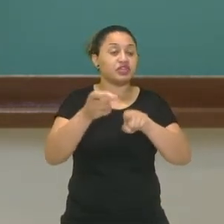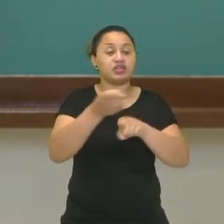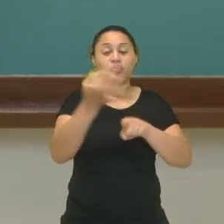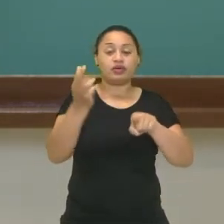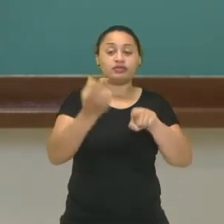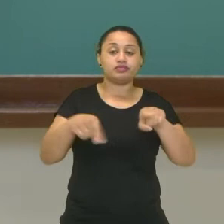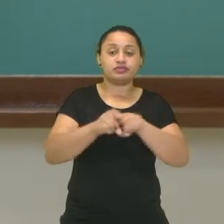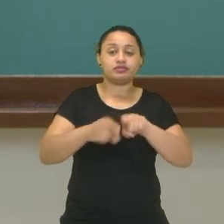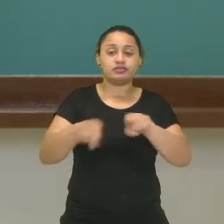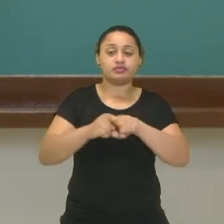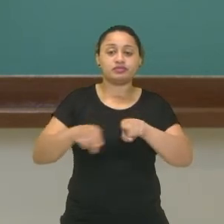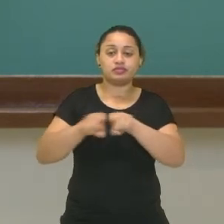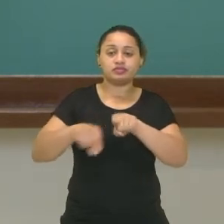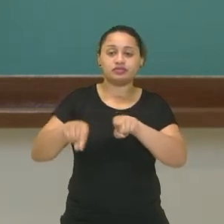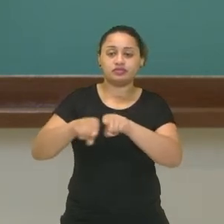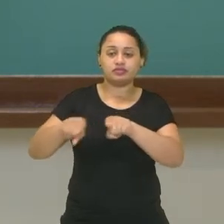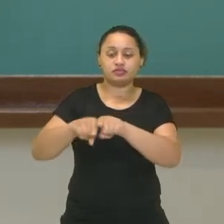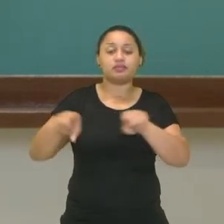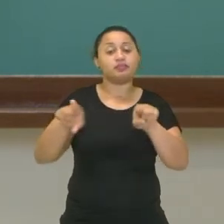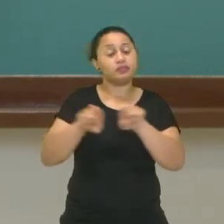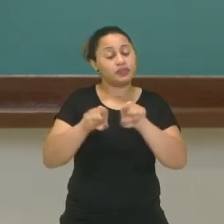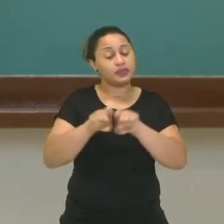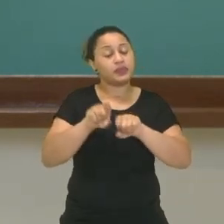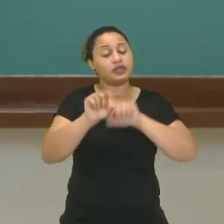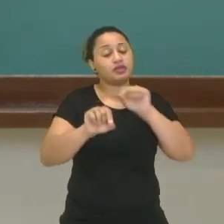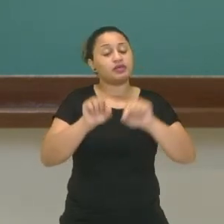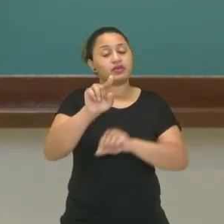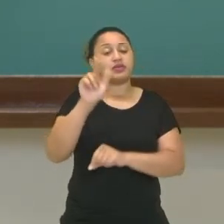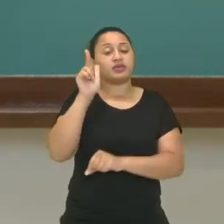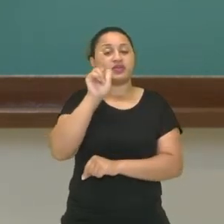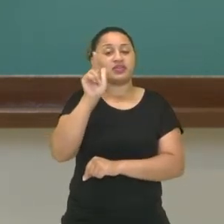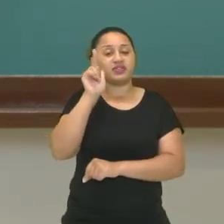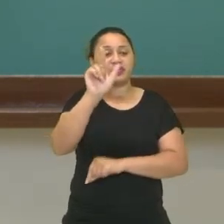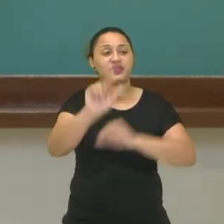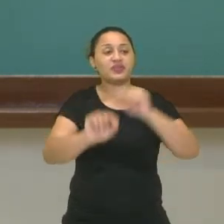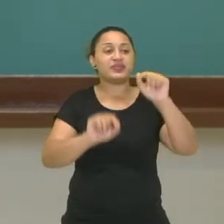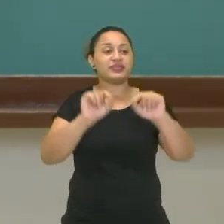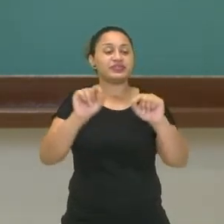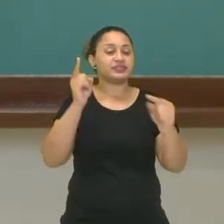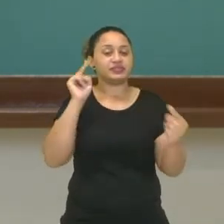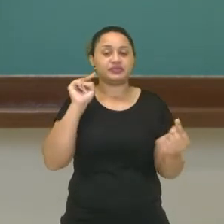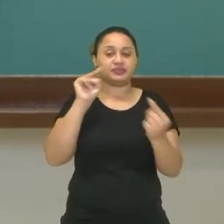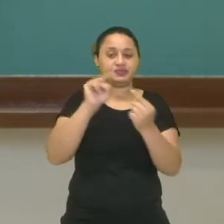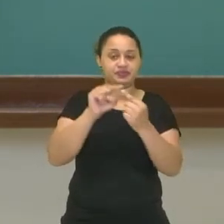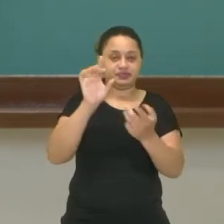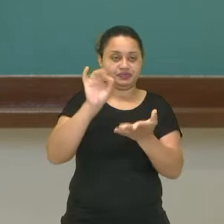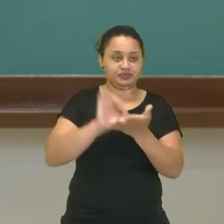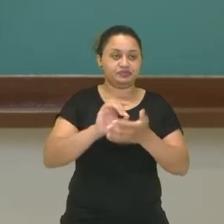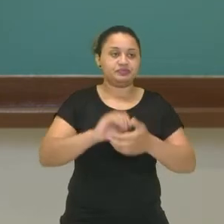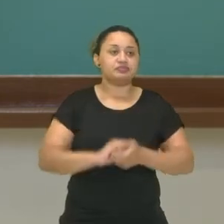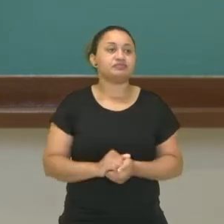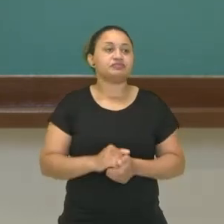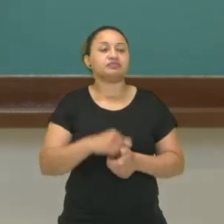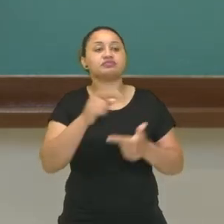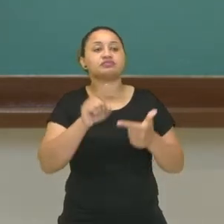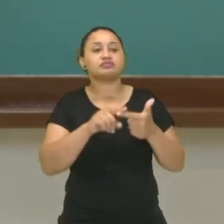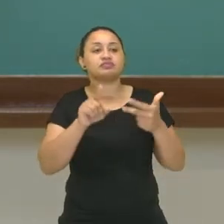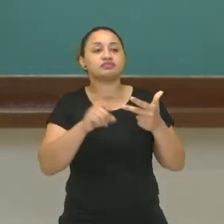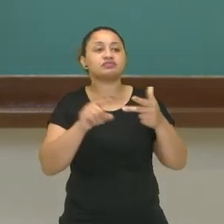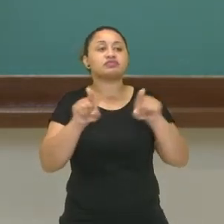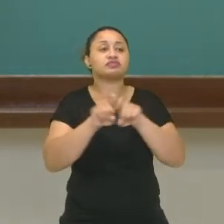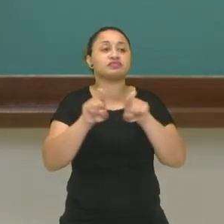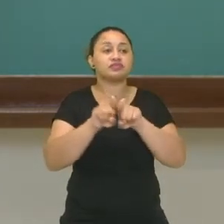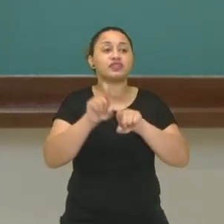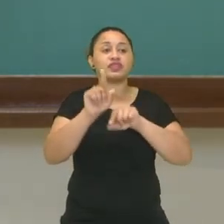repetições para que atinja o seu objetivo. E nós podemos